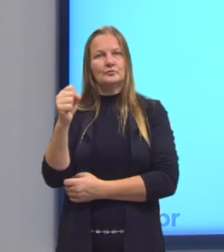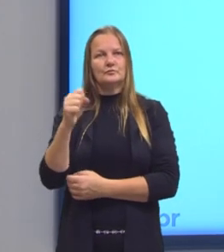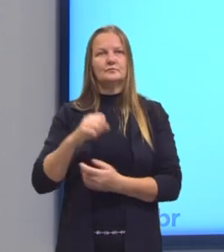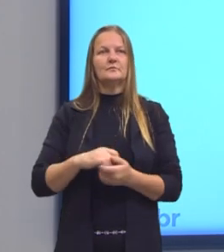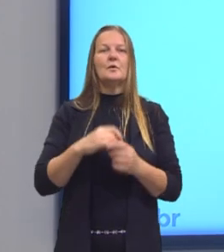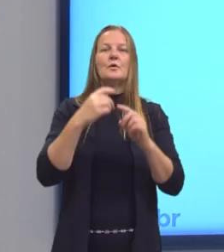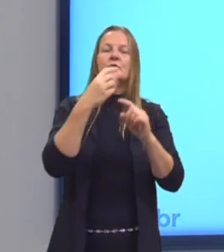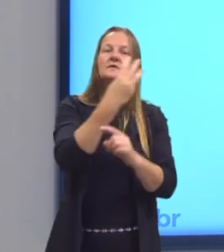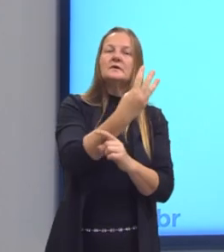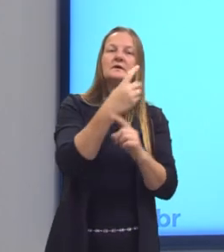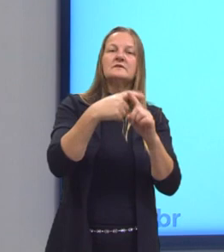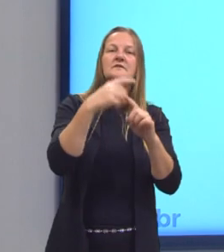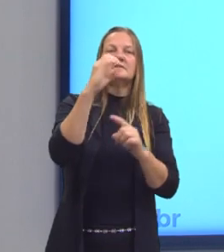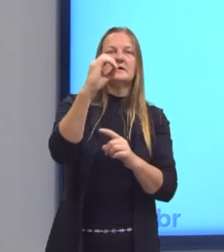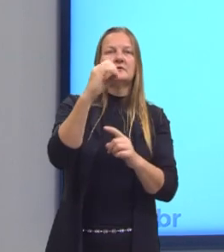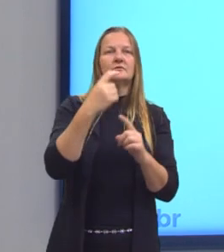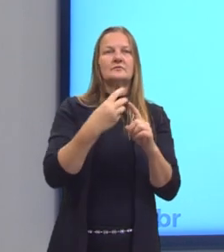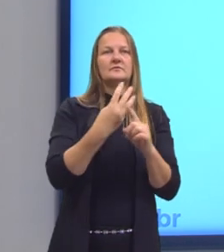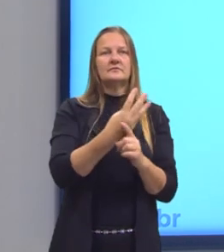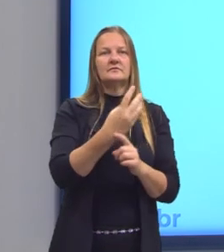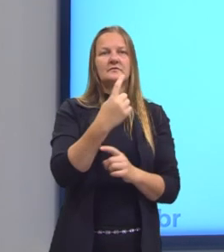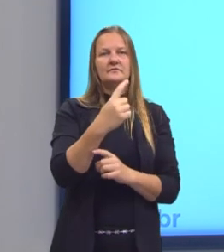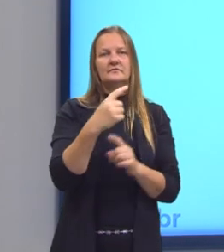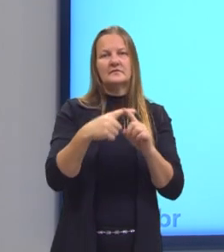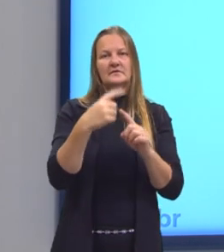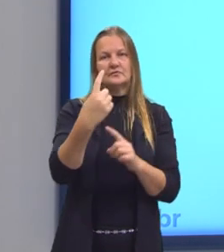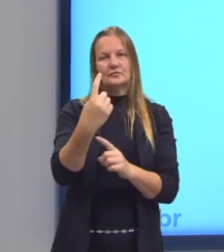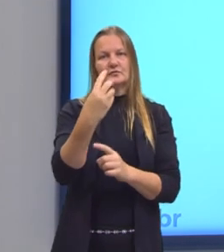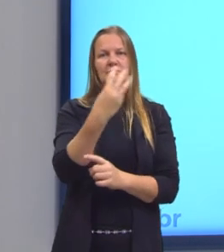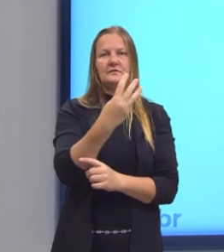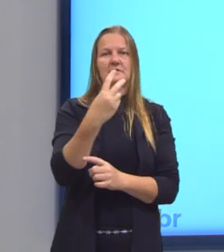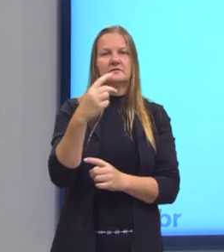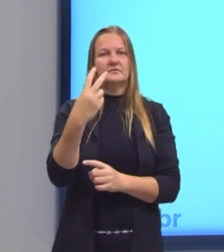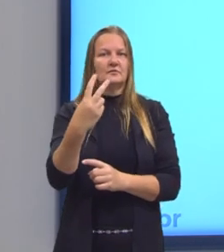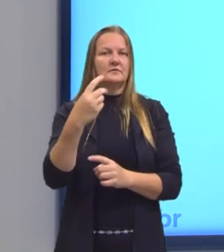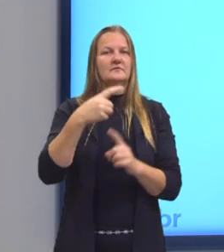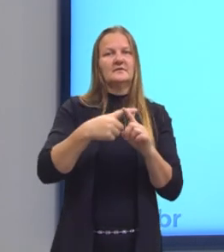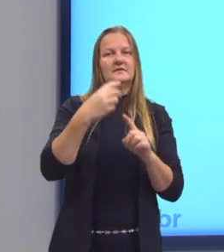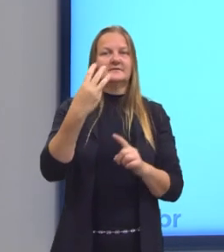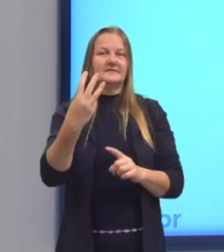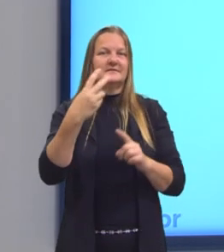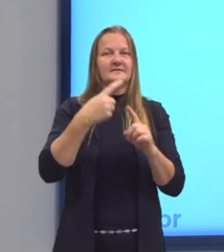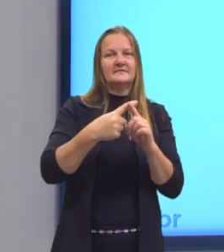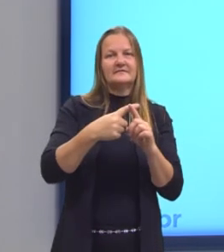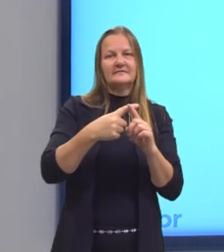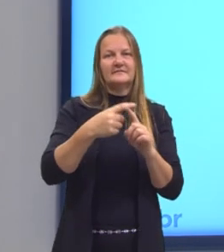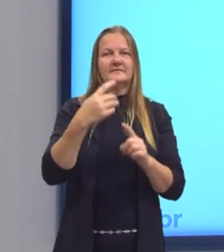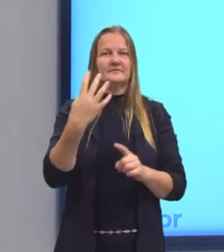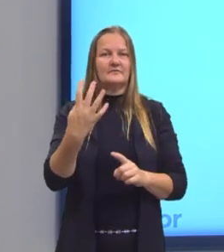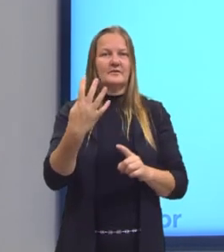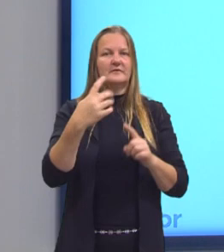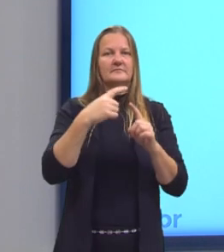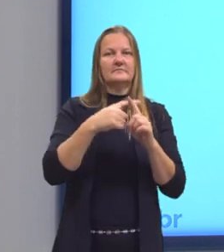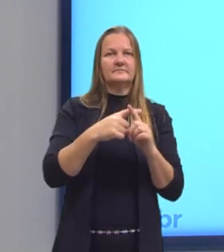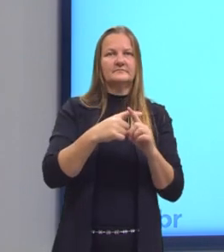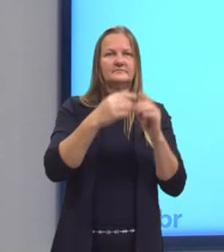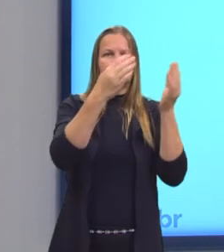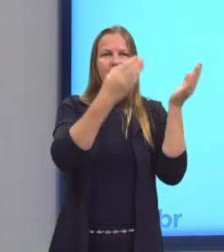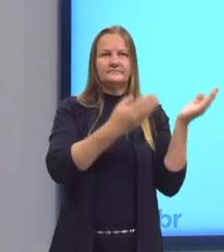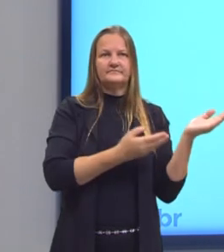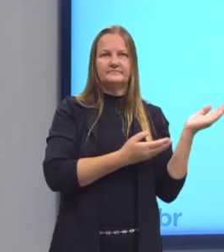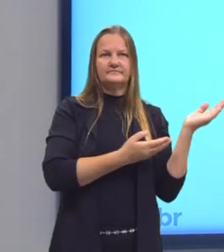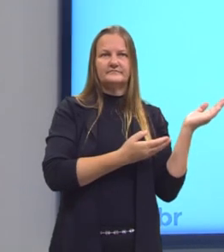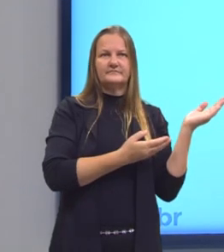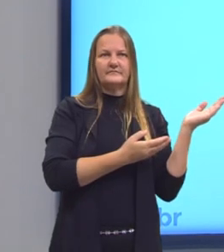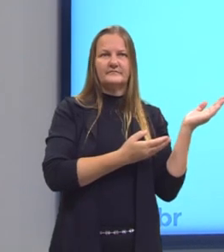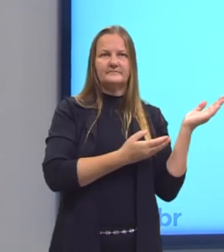multiplica o três por zero, depois o três vezes um, três vezes dois, três vezes três, três vezes quatro. Então, nós